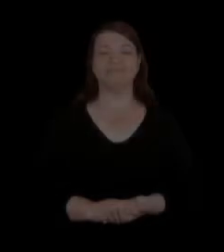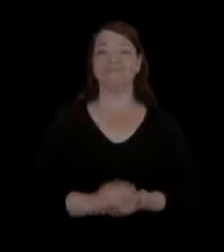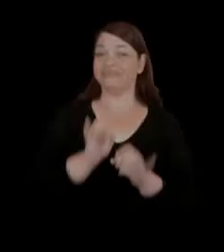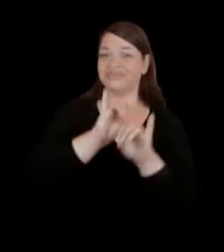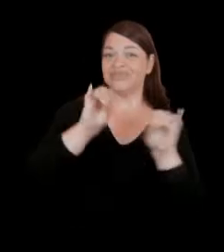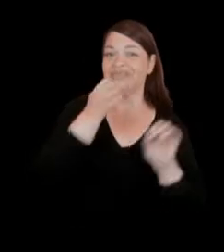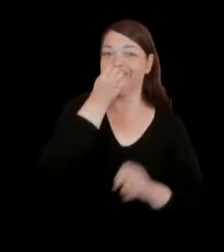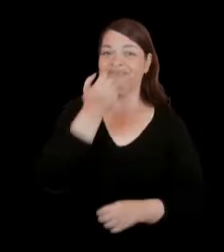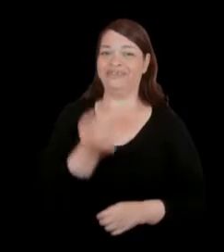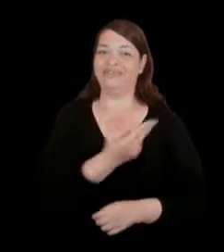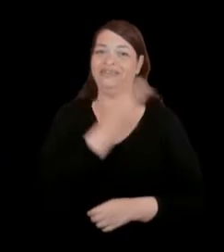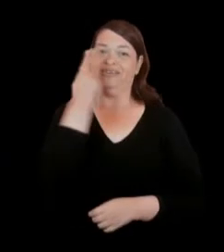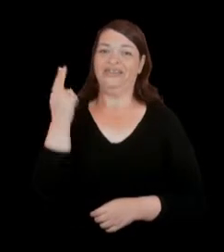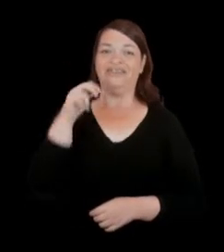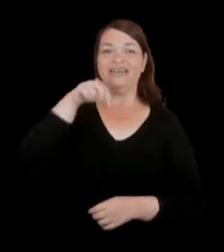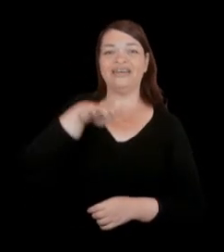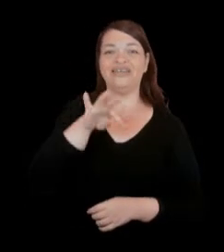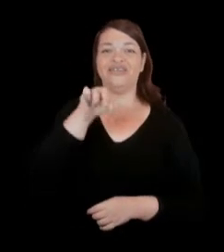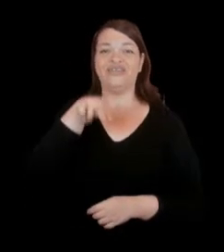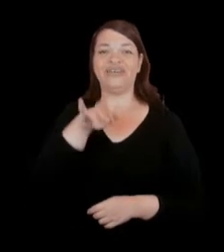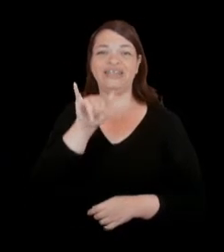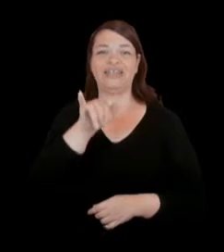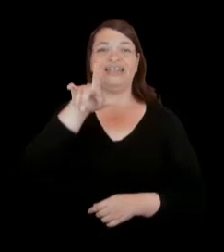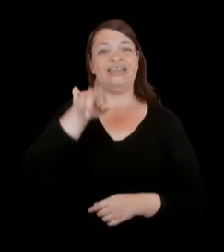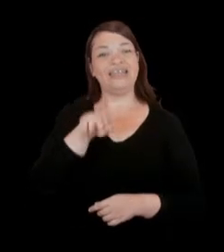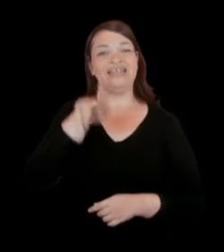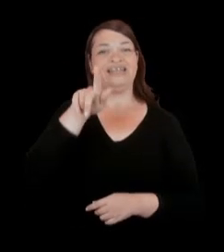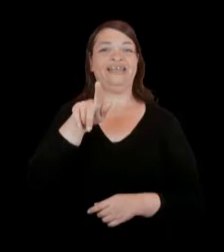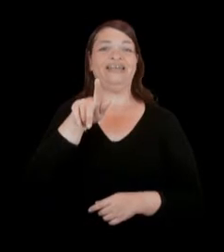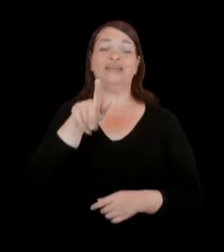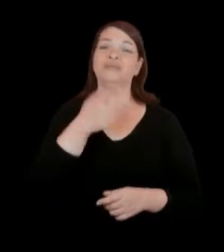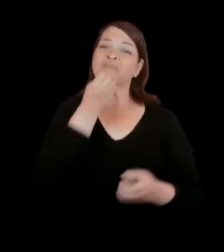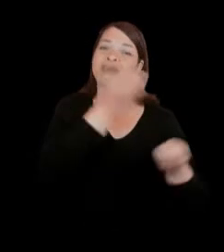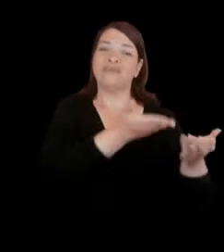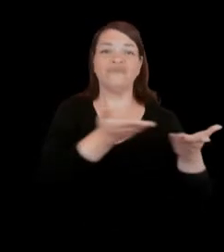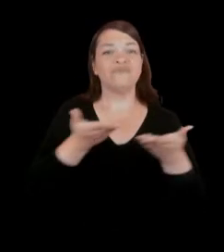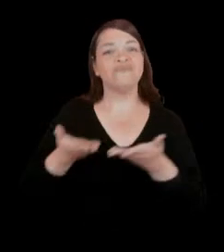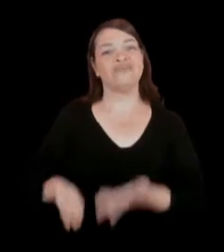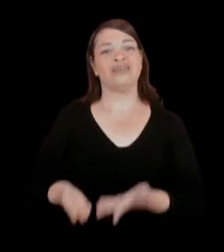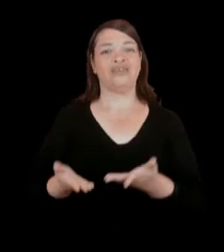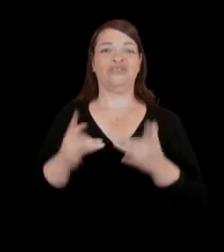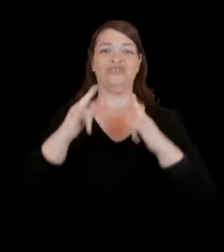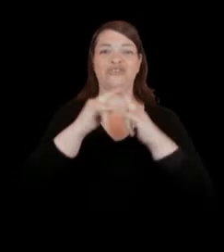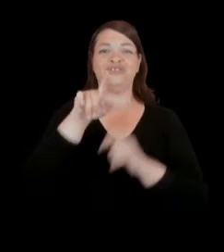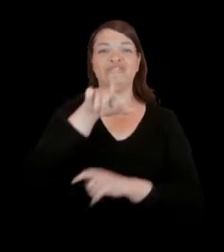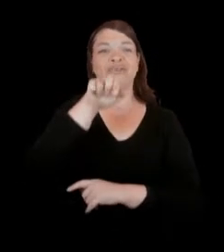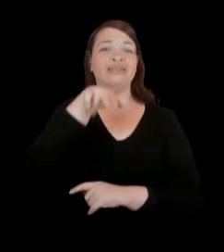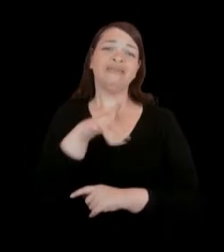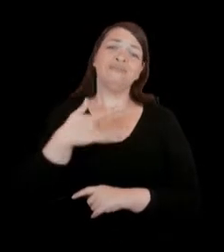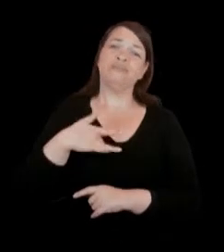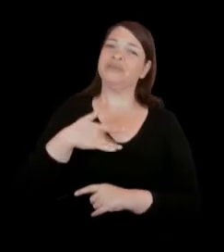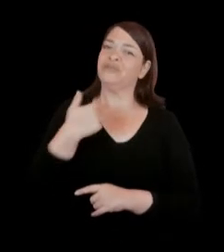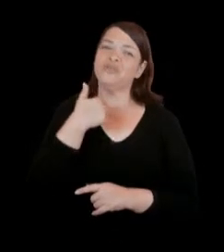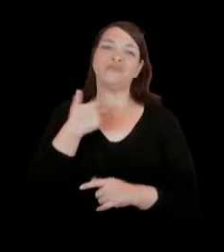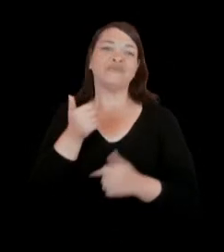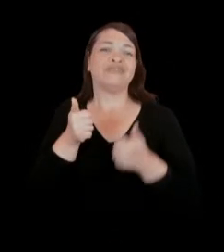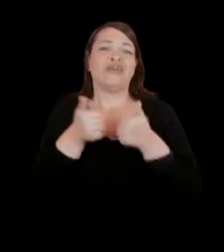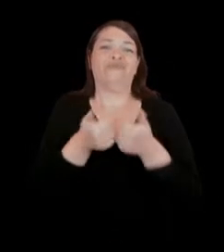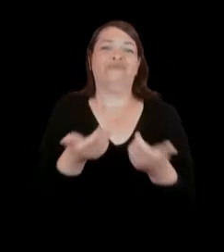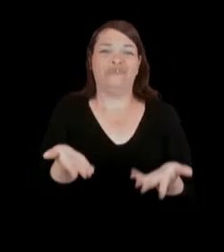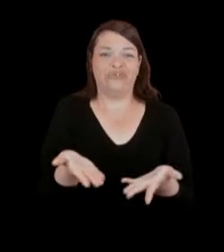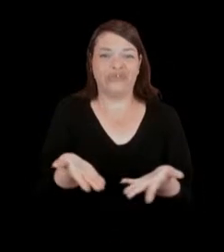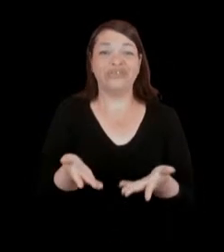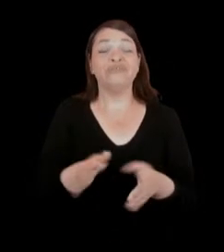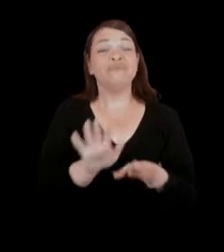Oi, tudo bom? Meu nome é Antony Ling e sejam bem-vindos ao Instituto Ling. Uma pena não estar aí com vocês hoje, mas eu